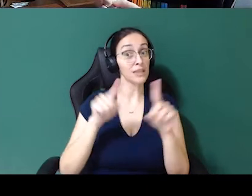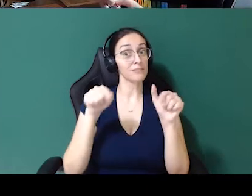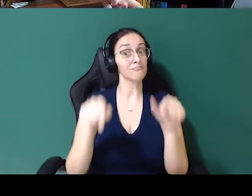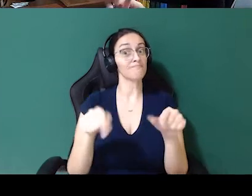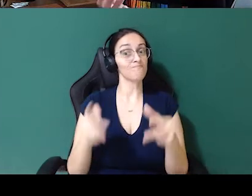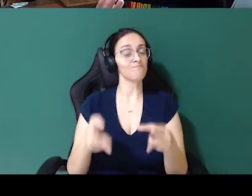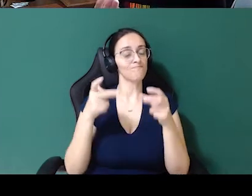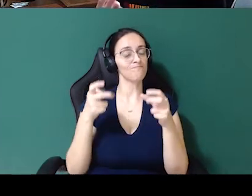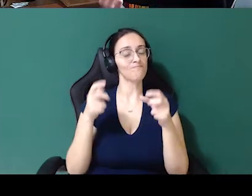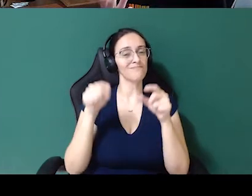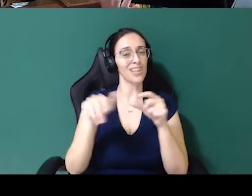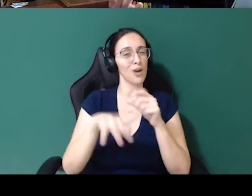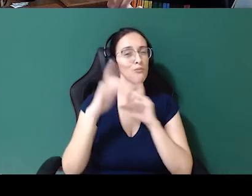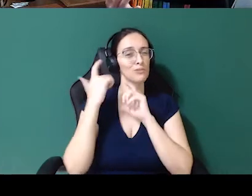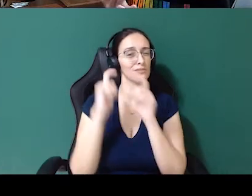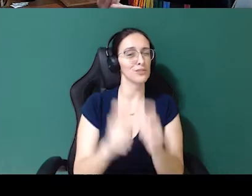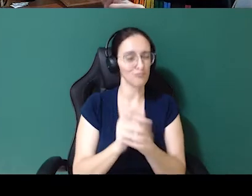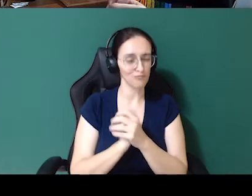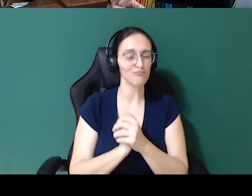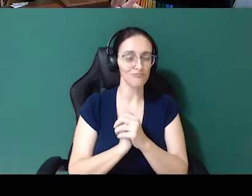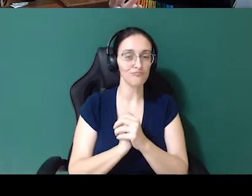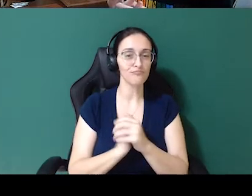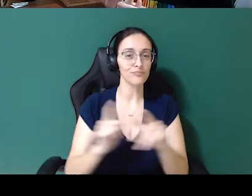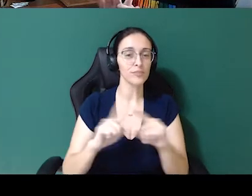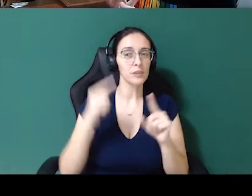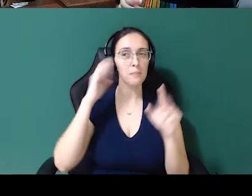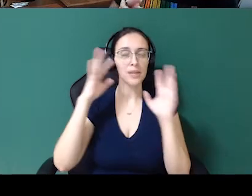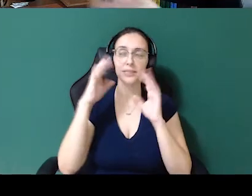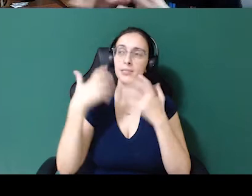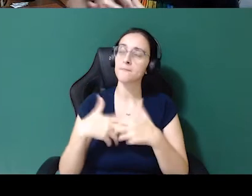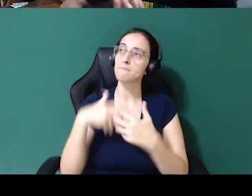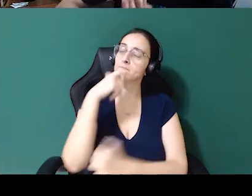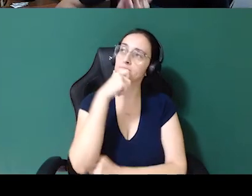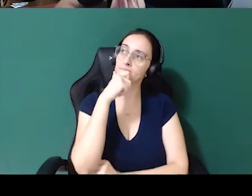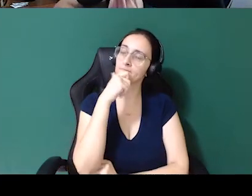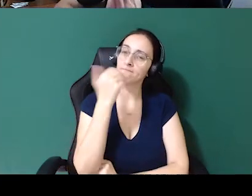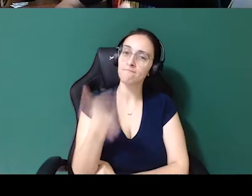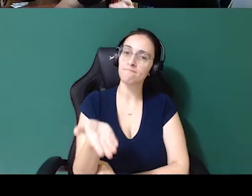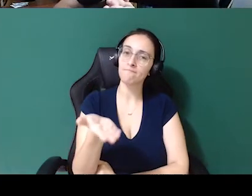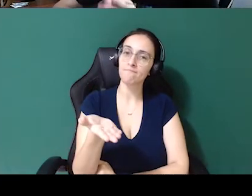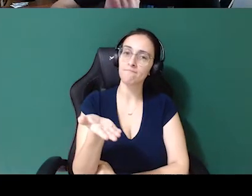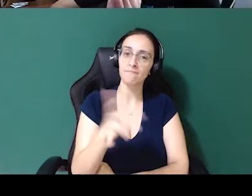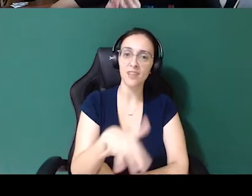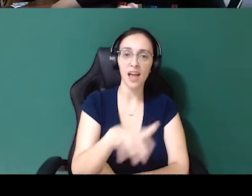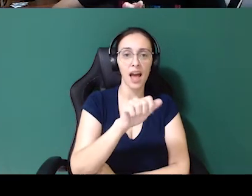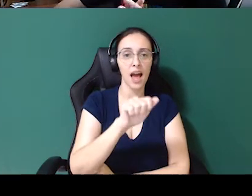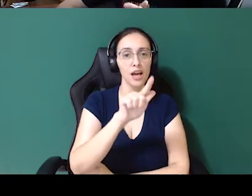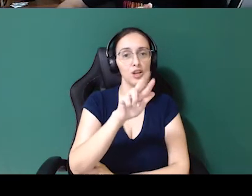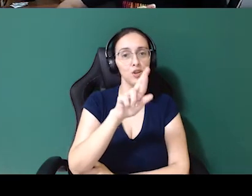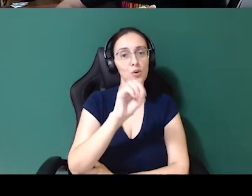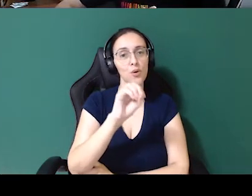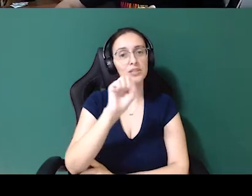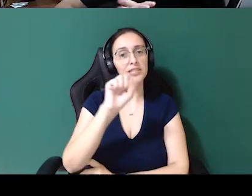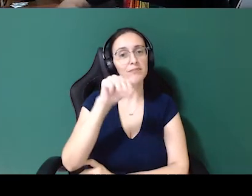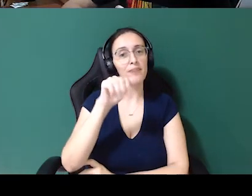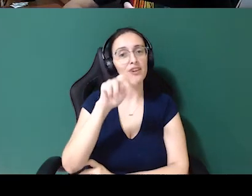conservador, e eu pensei. Mas, pelo menos, a AgroSmart, a empresa onde eu fui trabalhar, ele